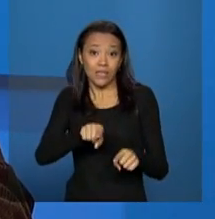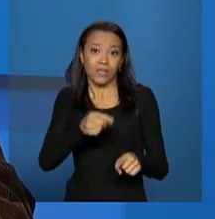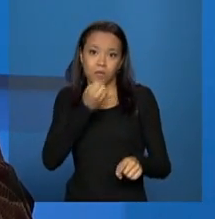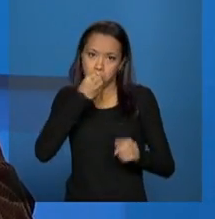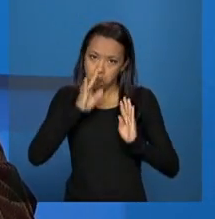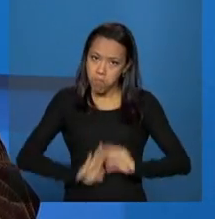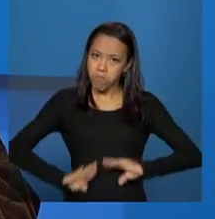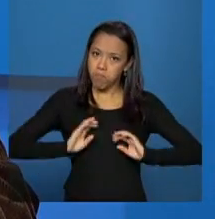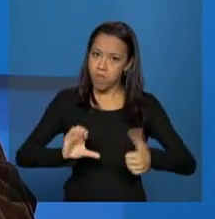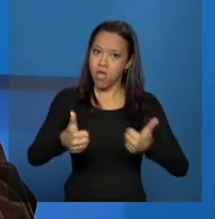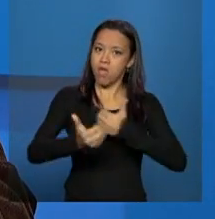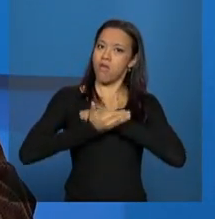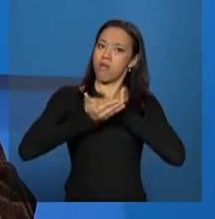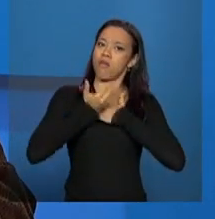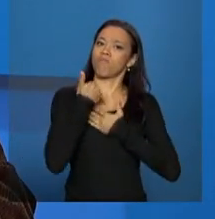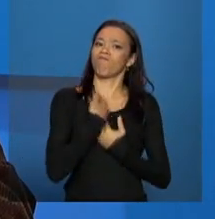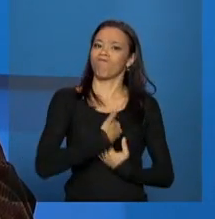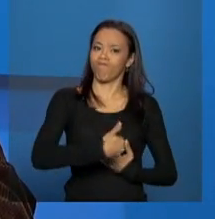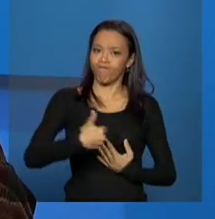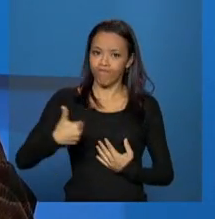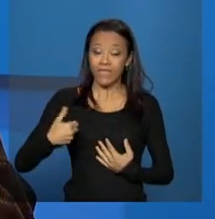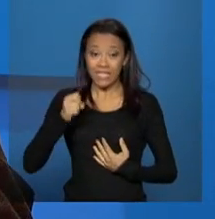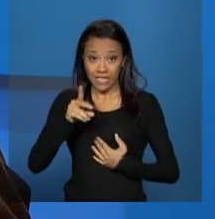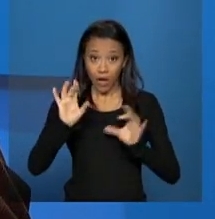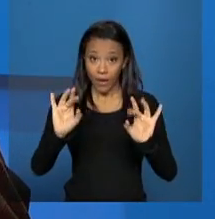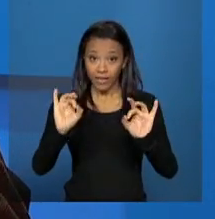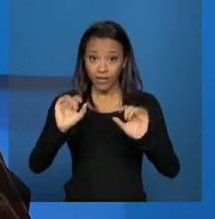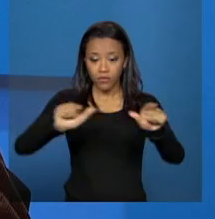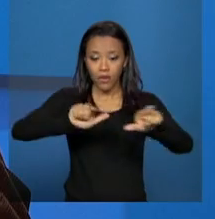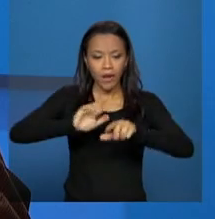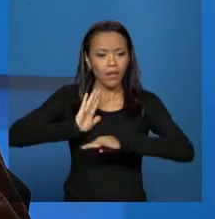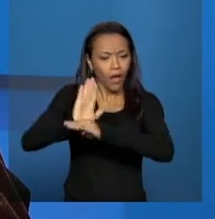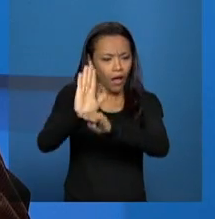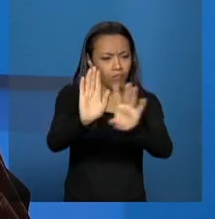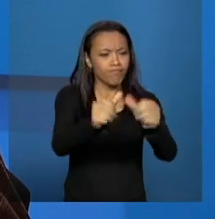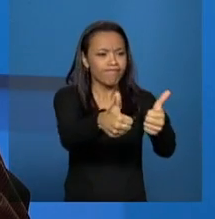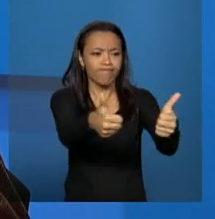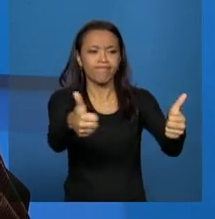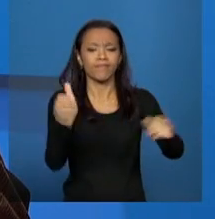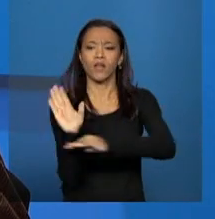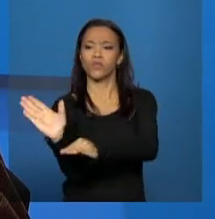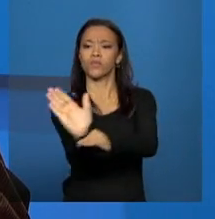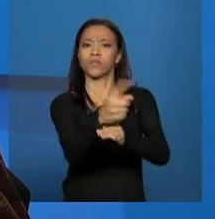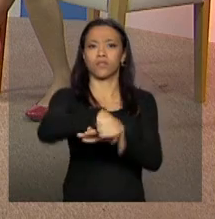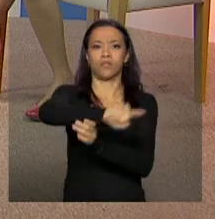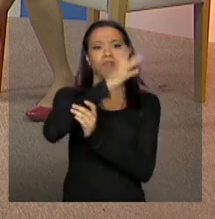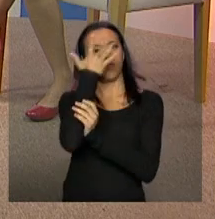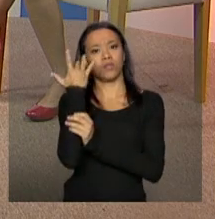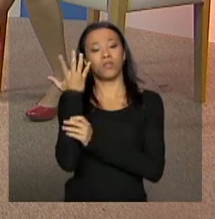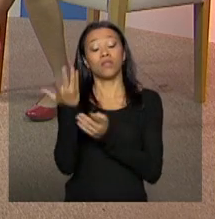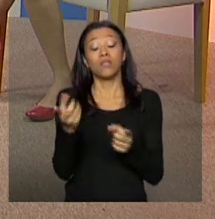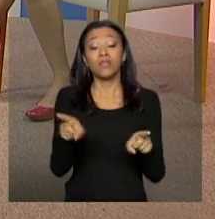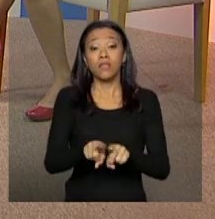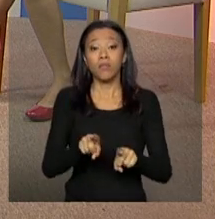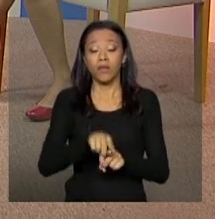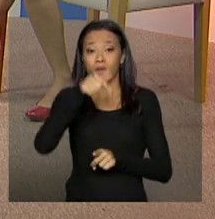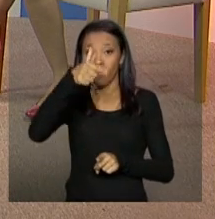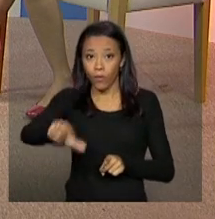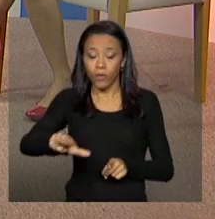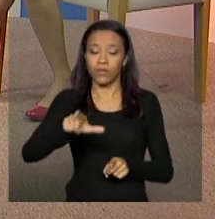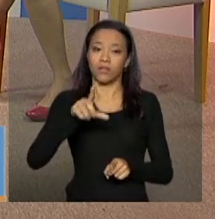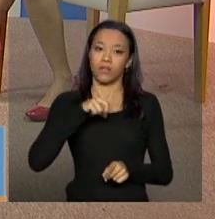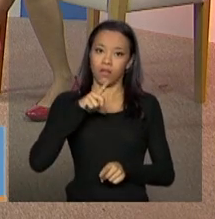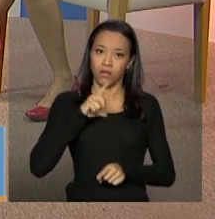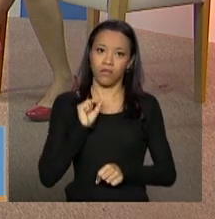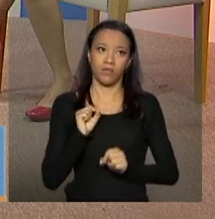se, né, a qualidade desse serviço está sendo prestada de forma a responder o que ele está necessita. Além disso, né, a gente tem nessa